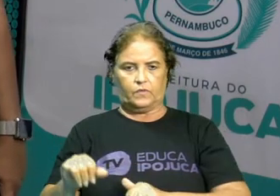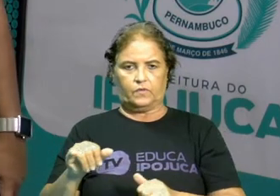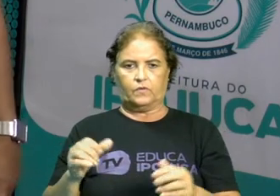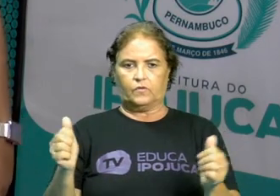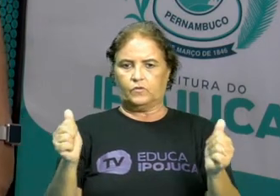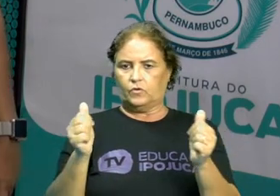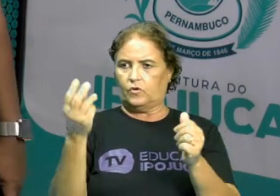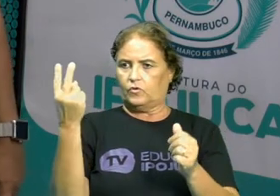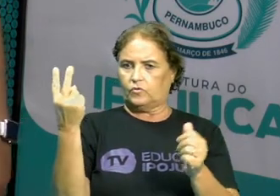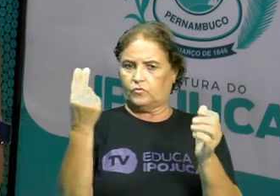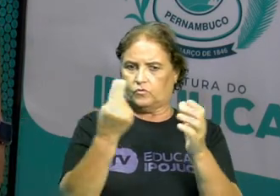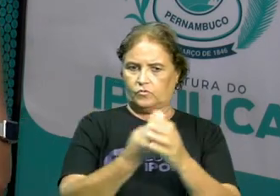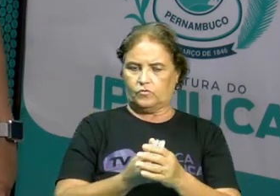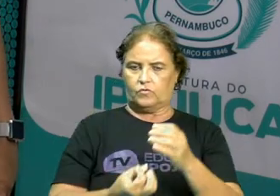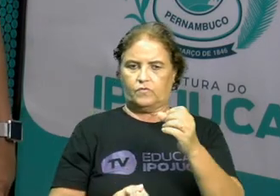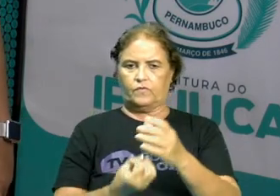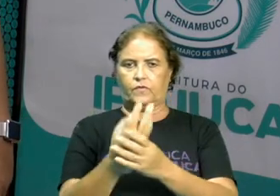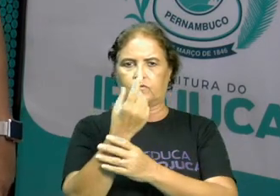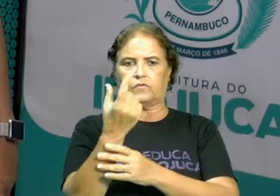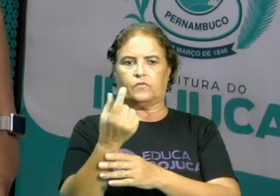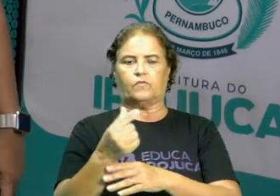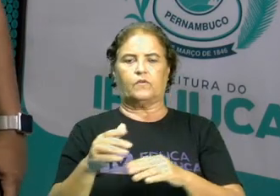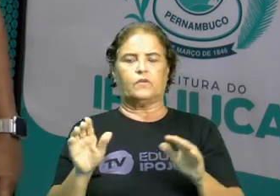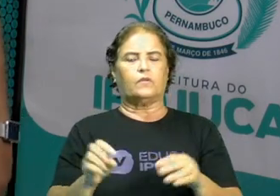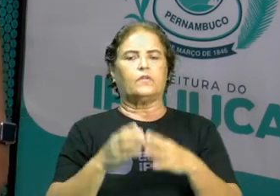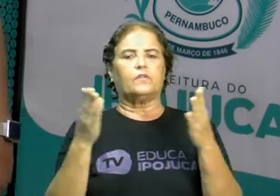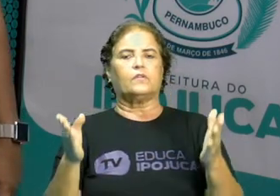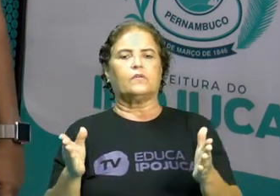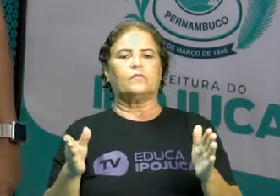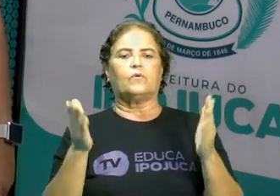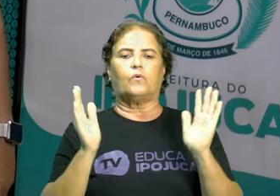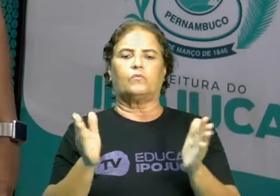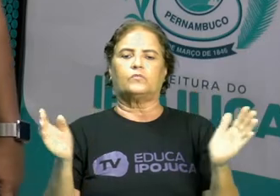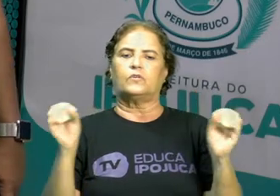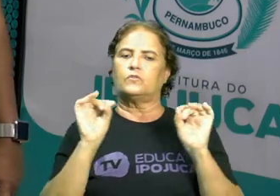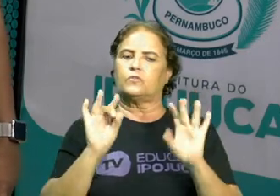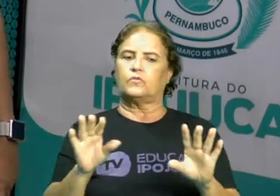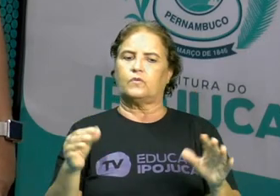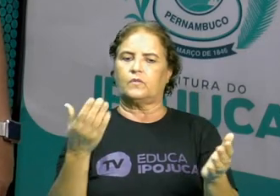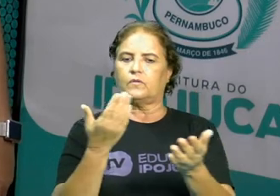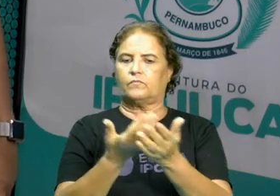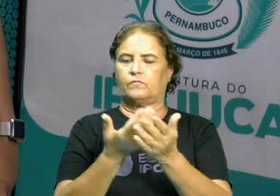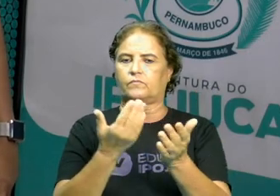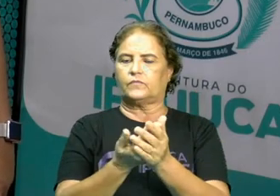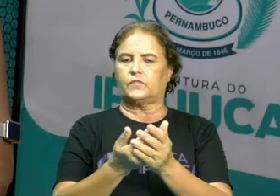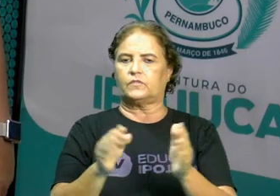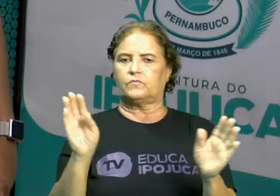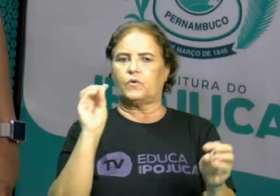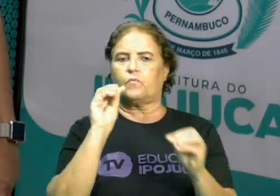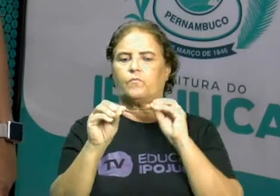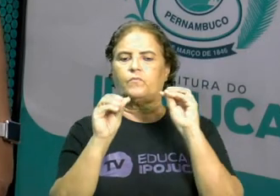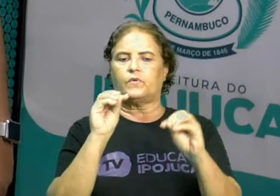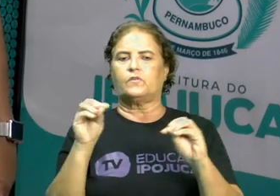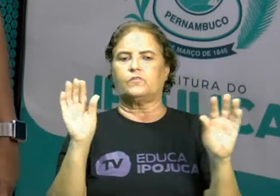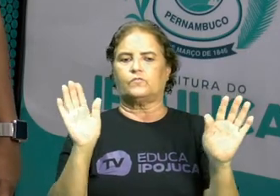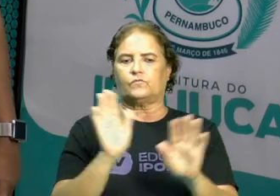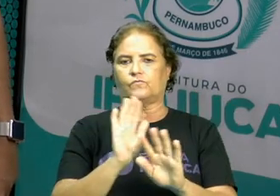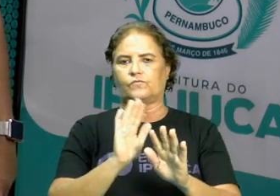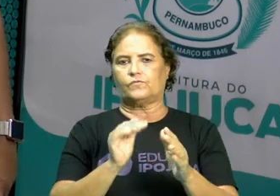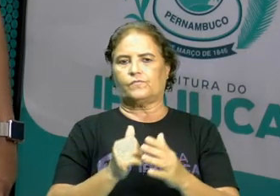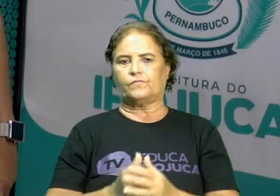Então, gente, por hoje é só. Até a nossa próxima aula. Beijo no coração de vocês.